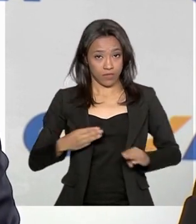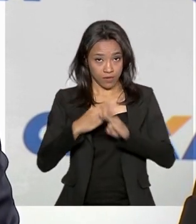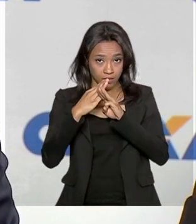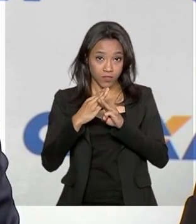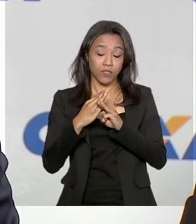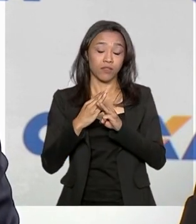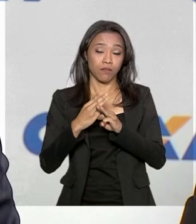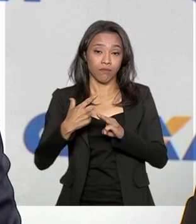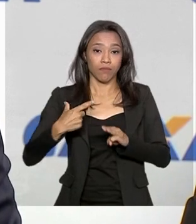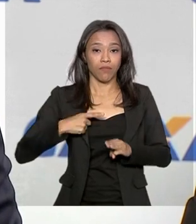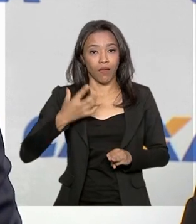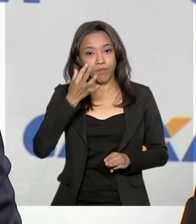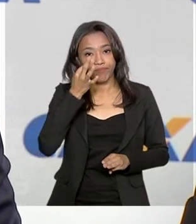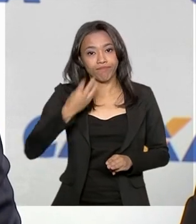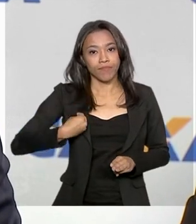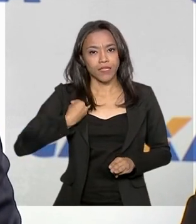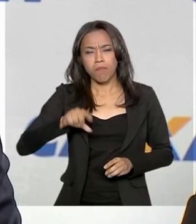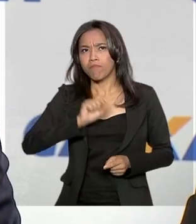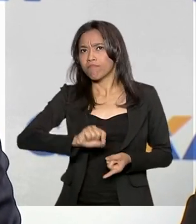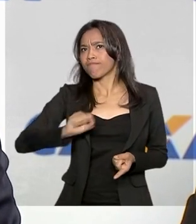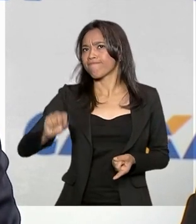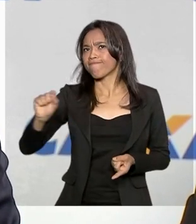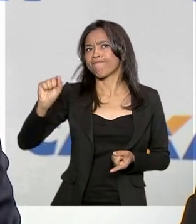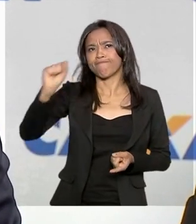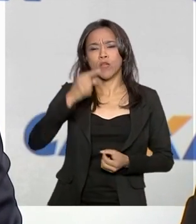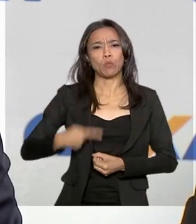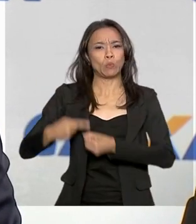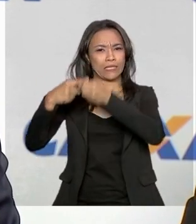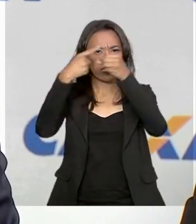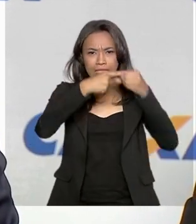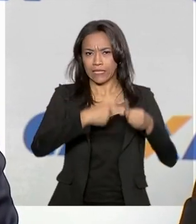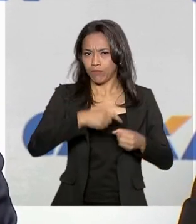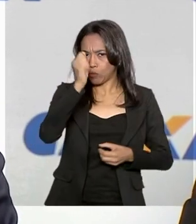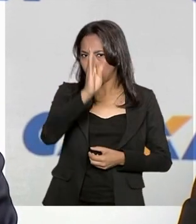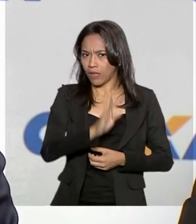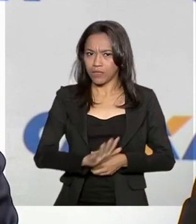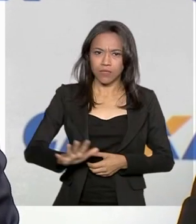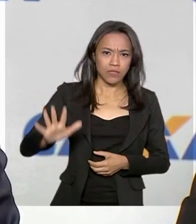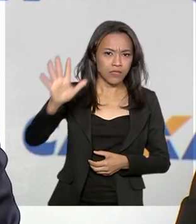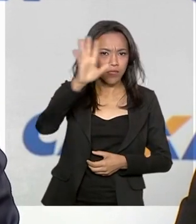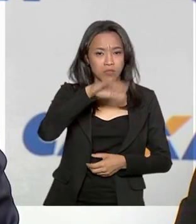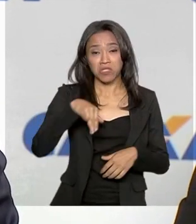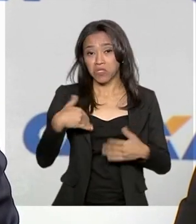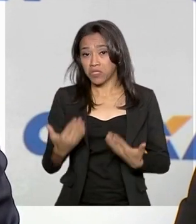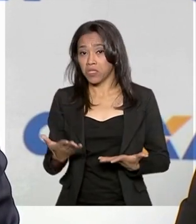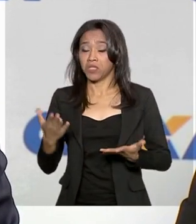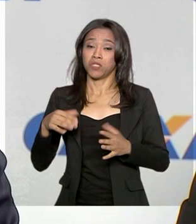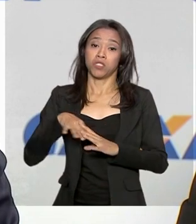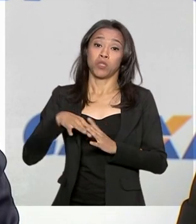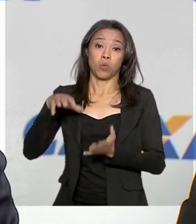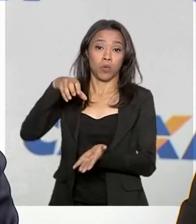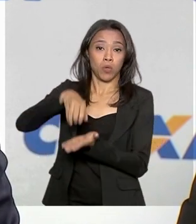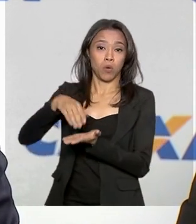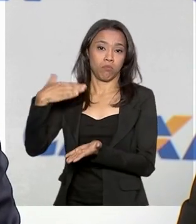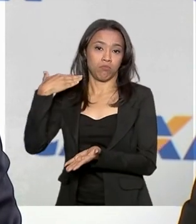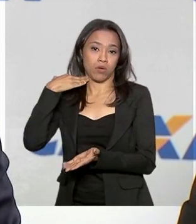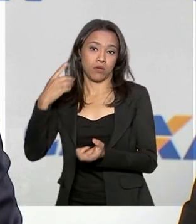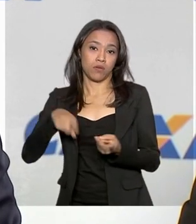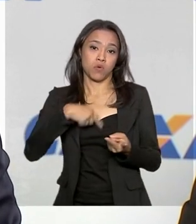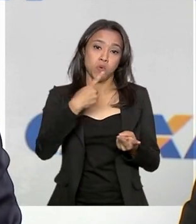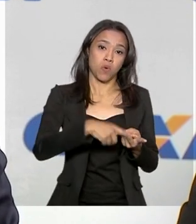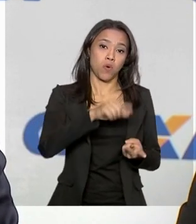presente em todos os municípios do Brasil, seja por agências, seja por correspondentes bancários